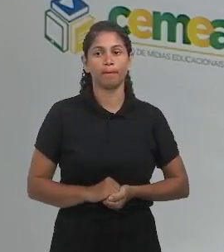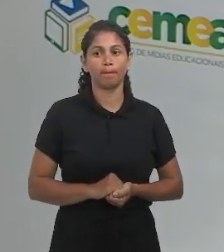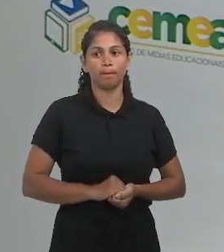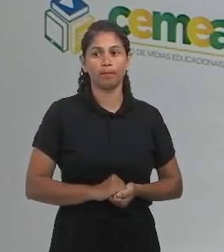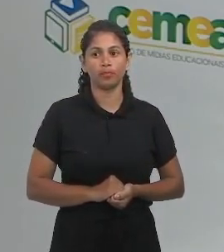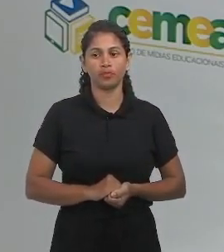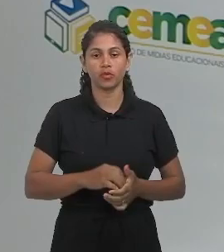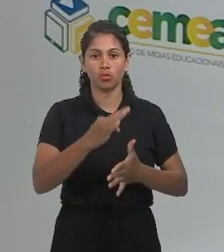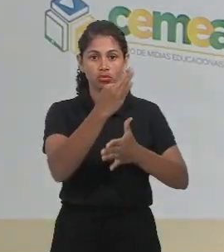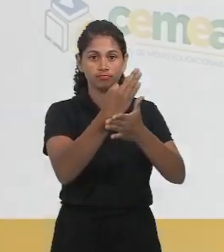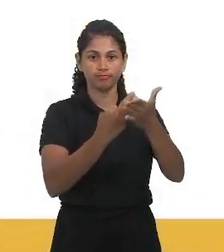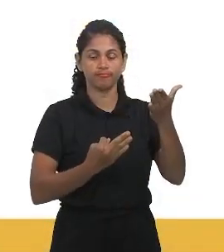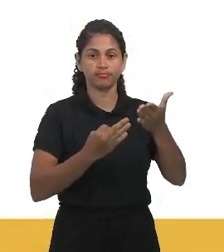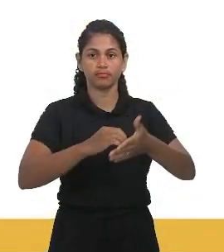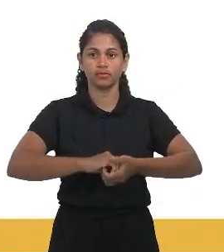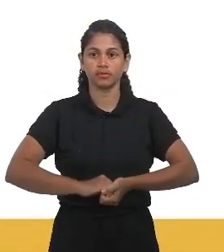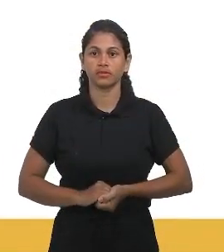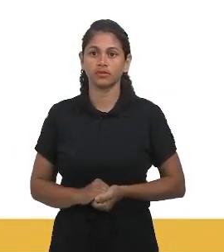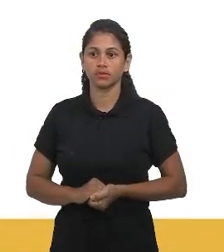o texto.